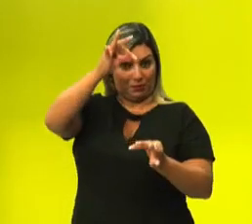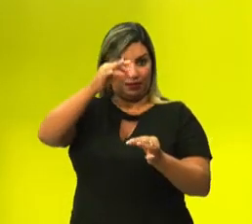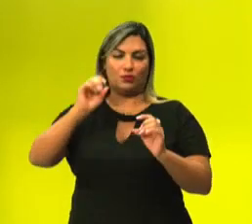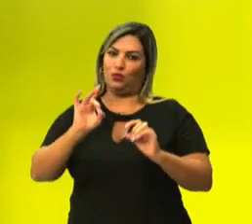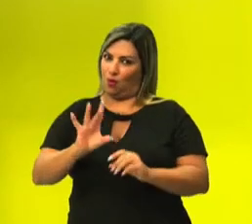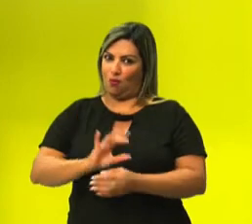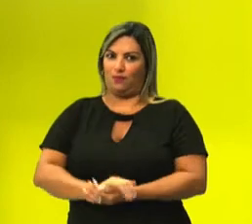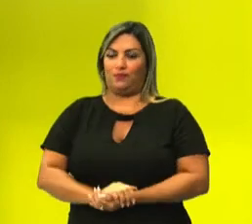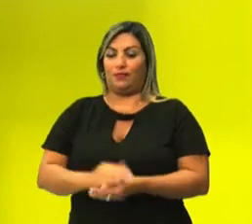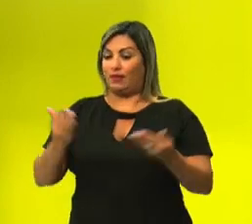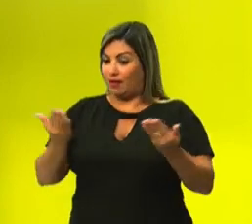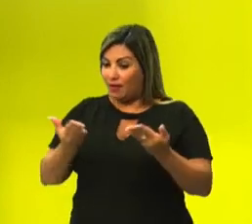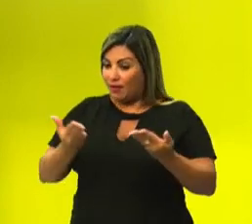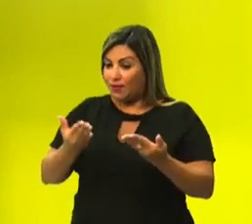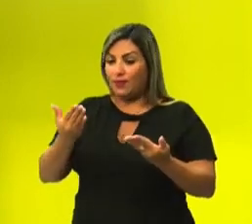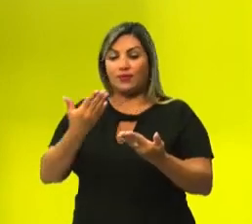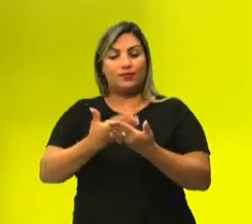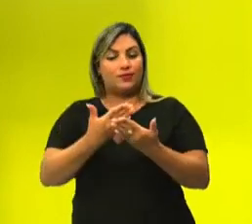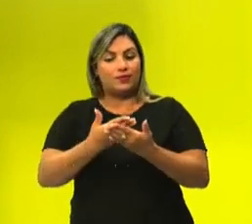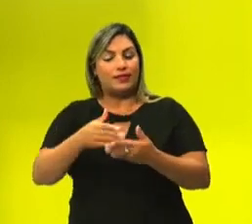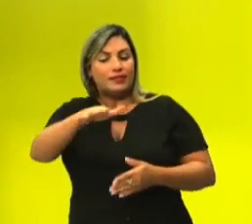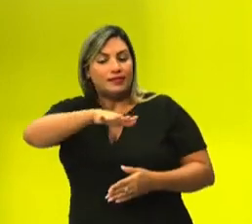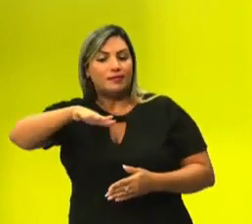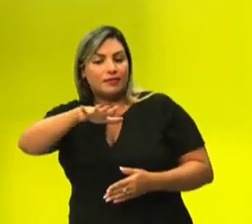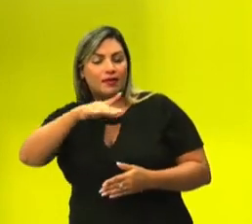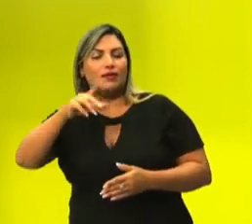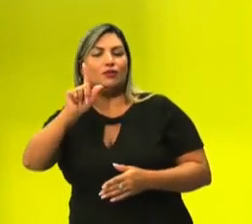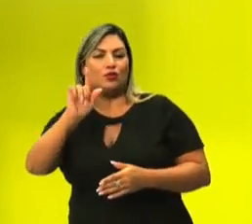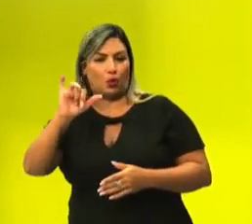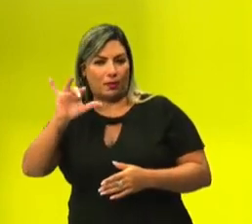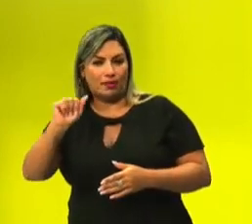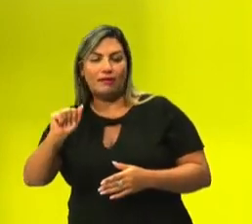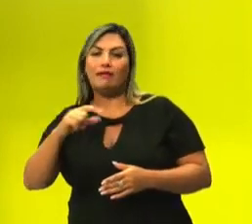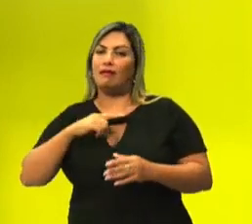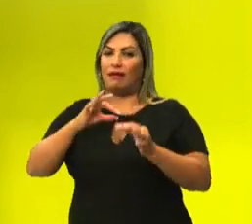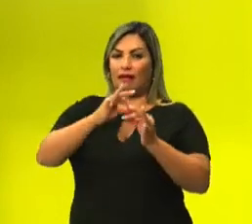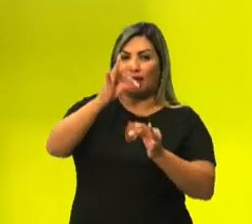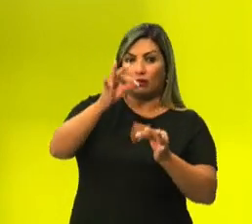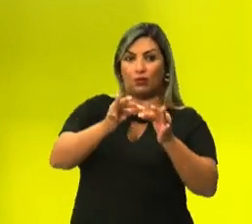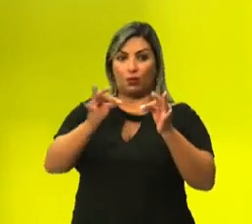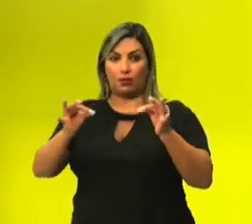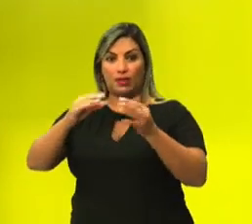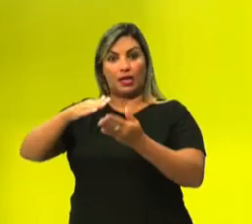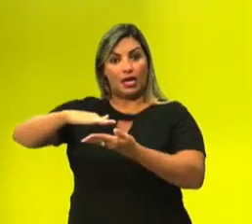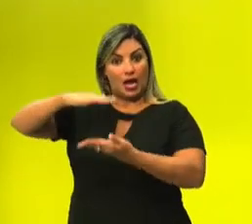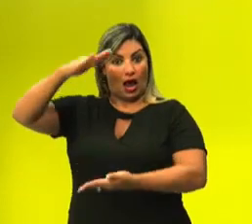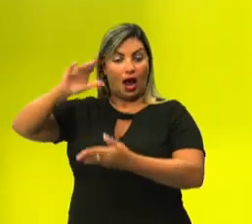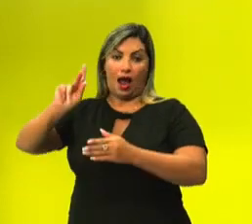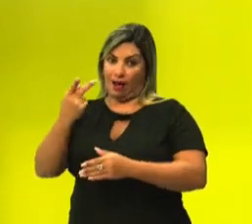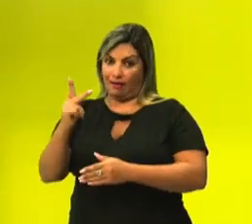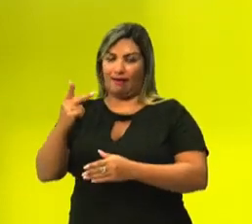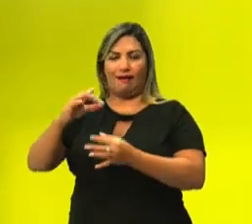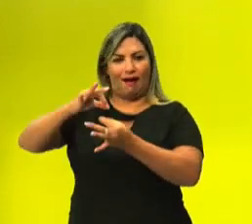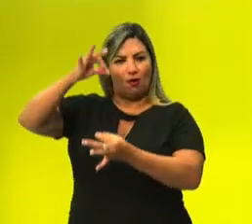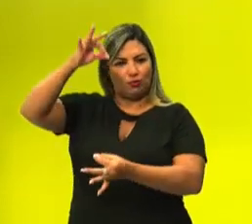E agora, como a gente vai entrar na geometria espacial, falamos sobre largura, comprimento e altura, né?